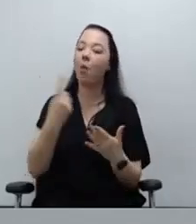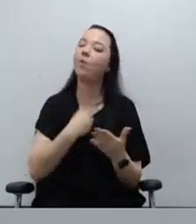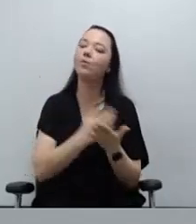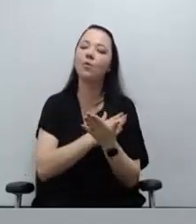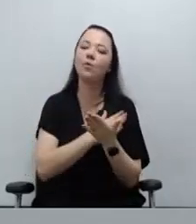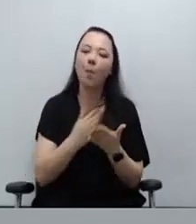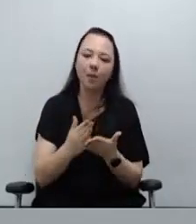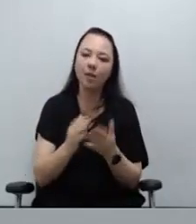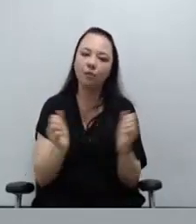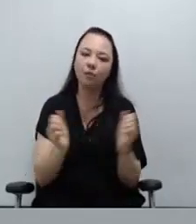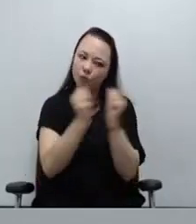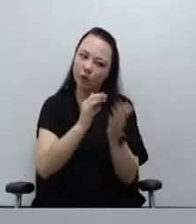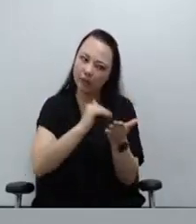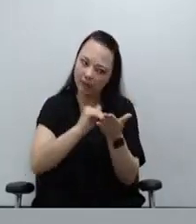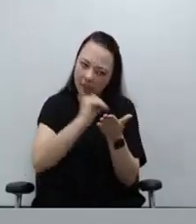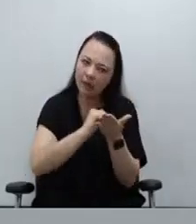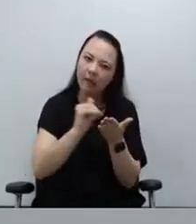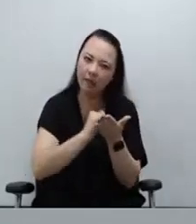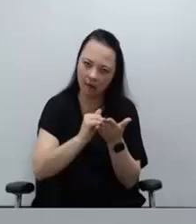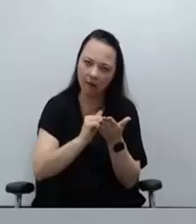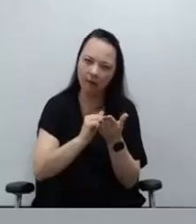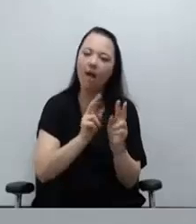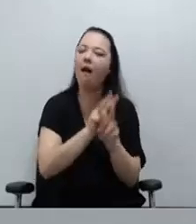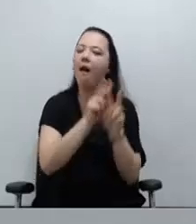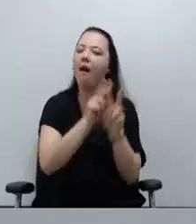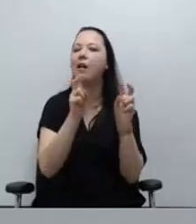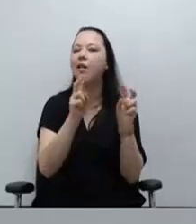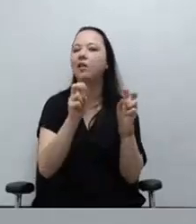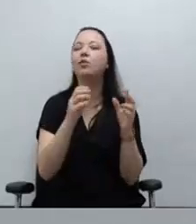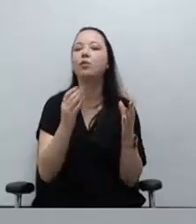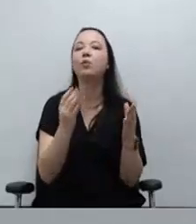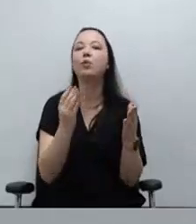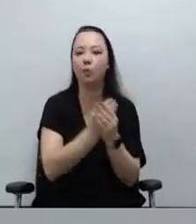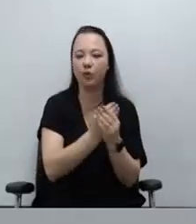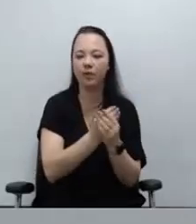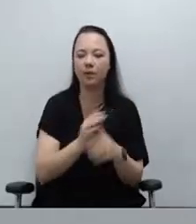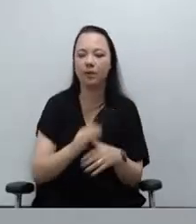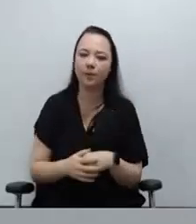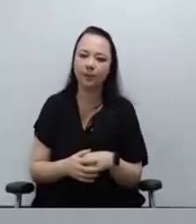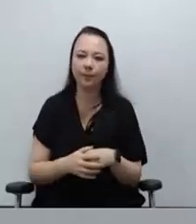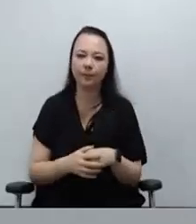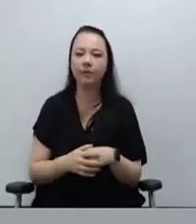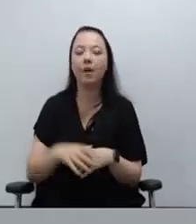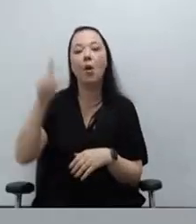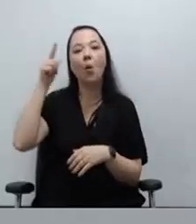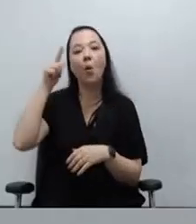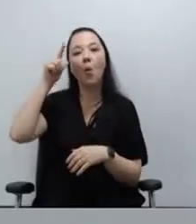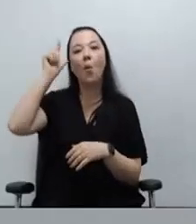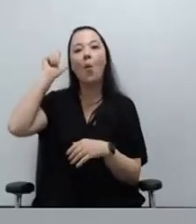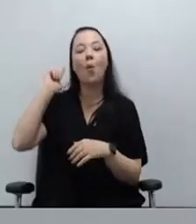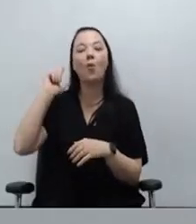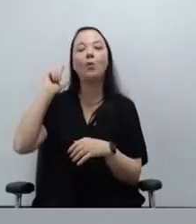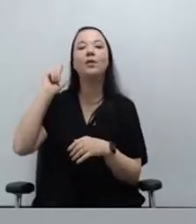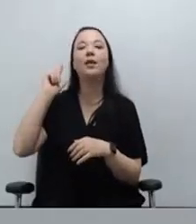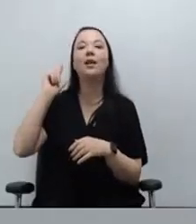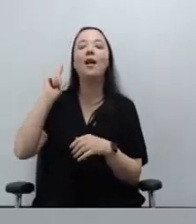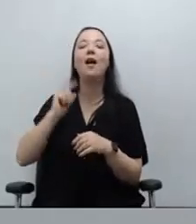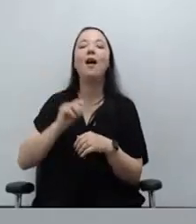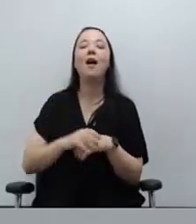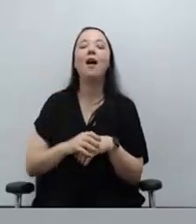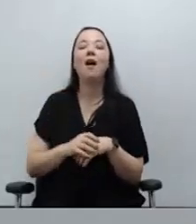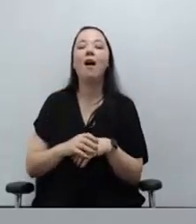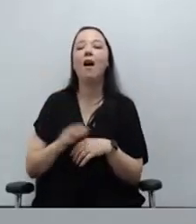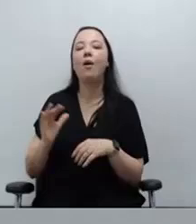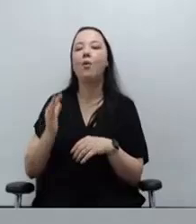a Secretaria a respeito desse processo. Ontem, ainda estive na posse, né, pós-festiva da